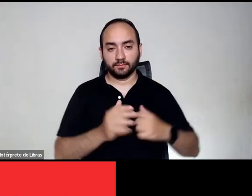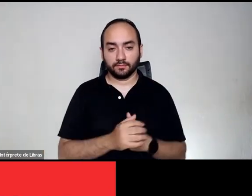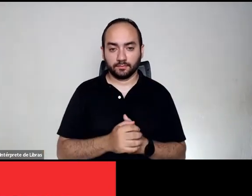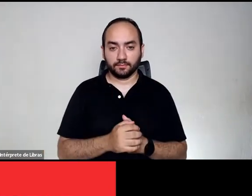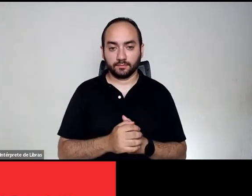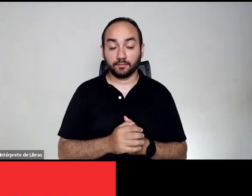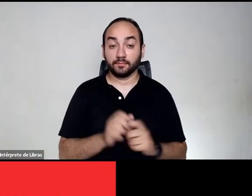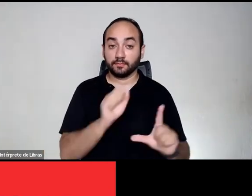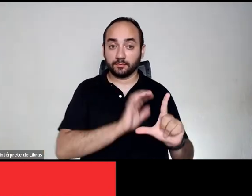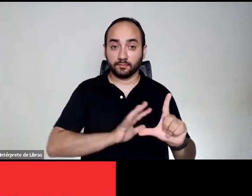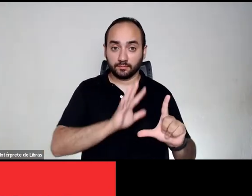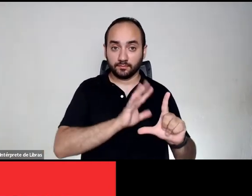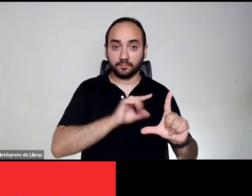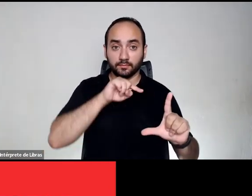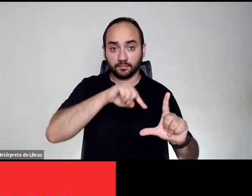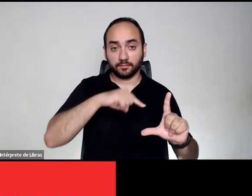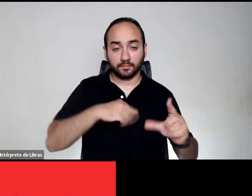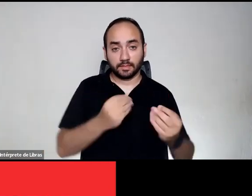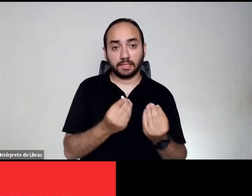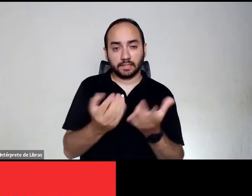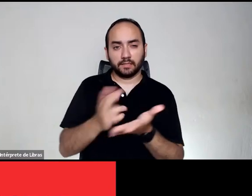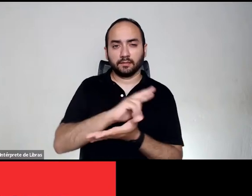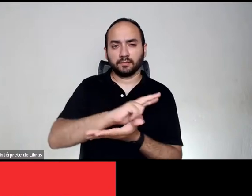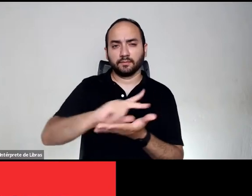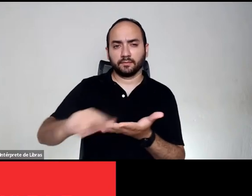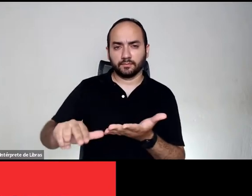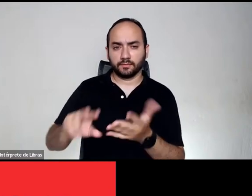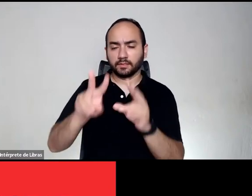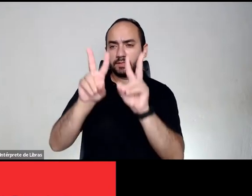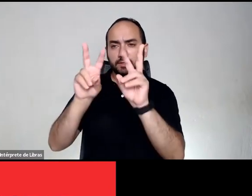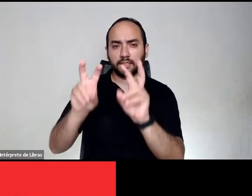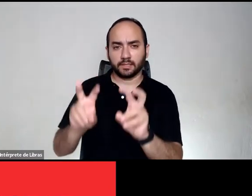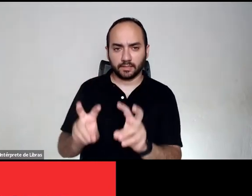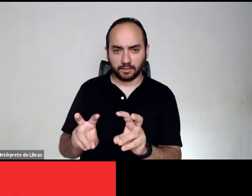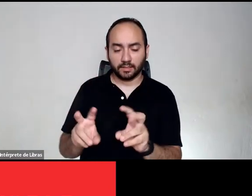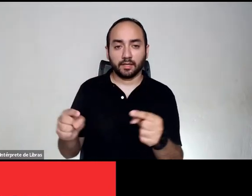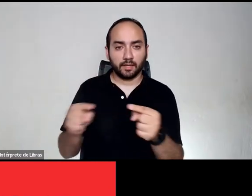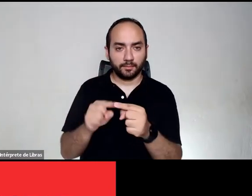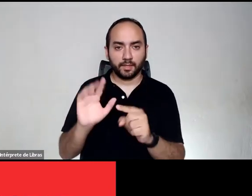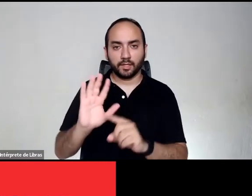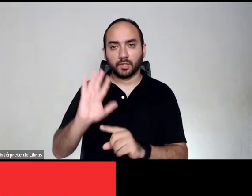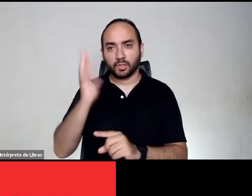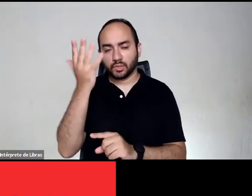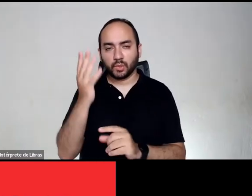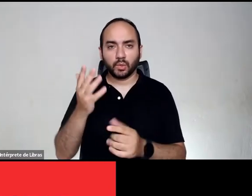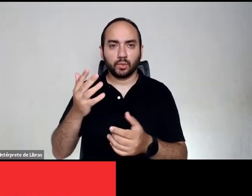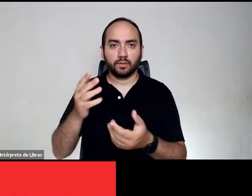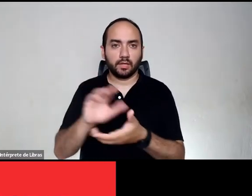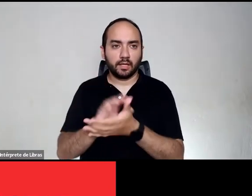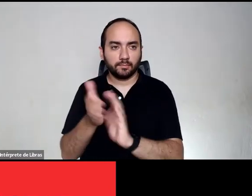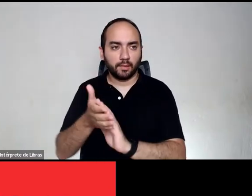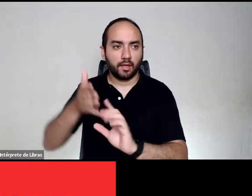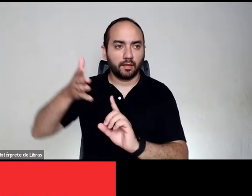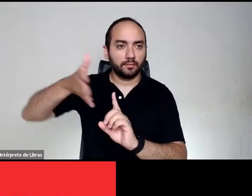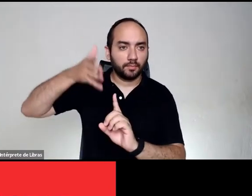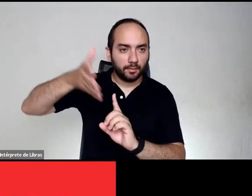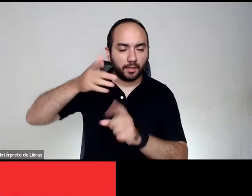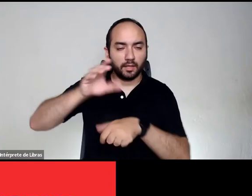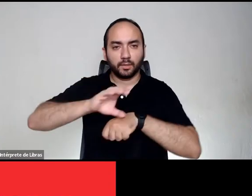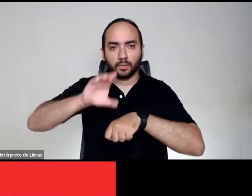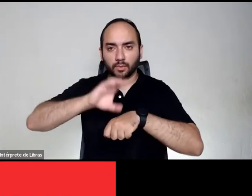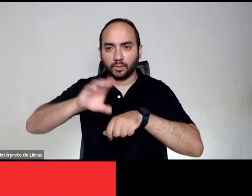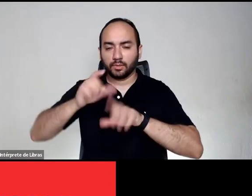A plataforma oferece uma variedade de tópicos que abrangem shows, espetáculos, palestras, cursos,